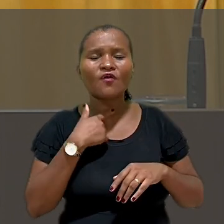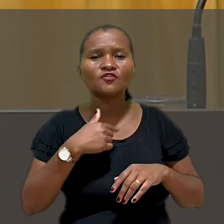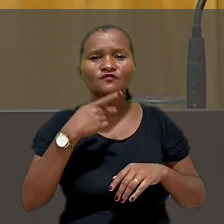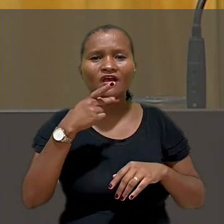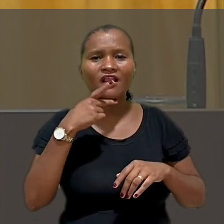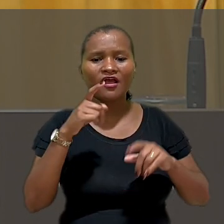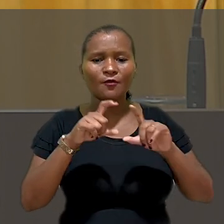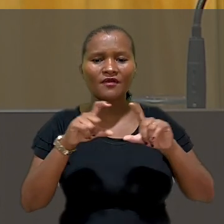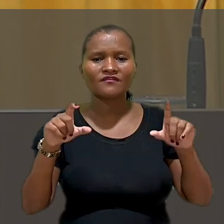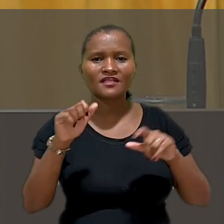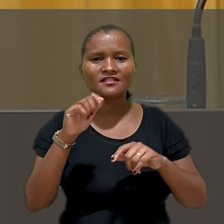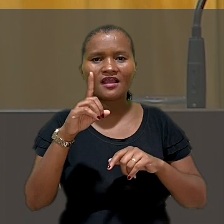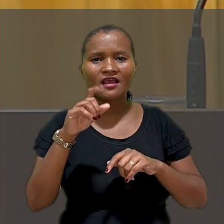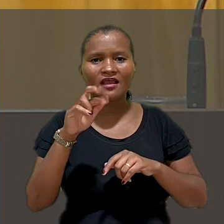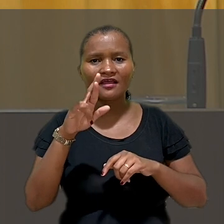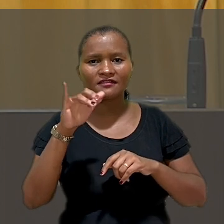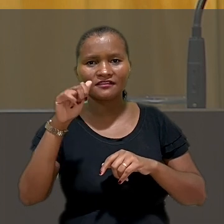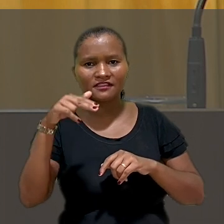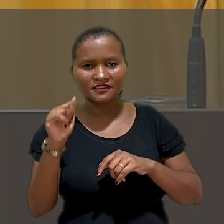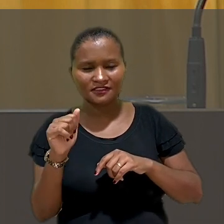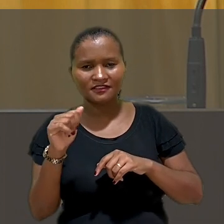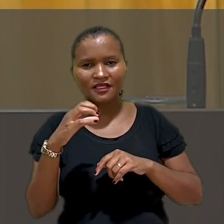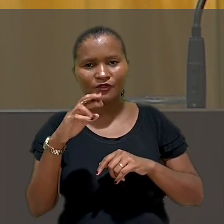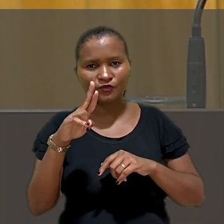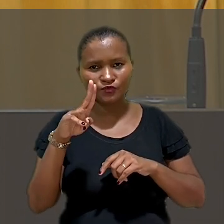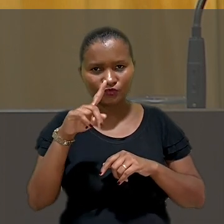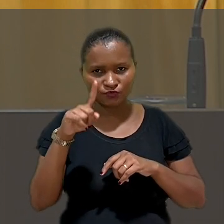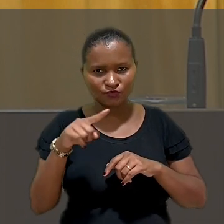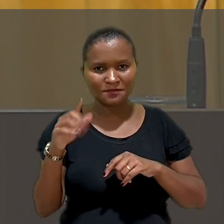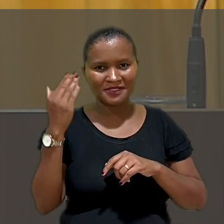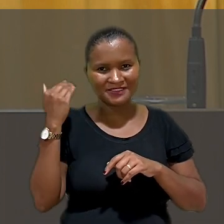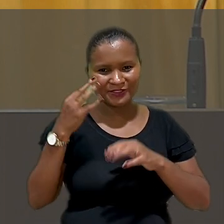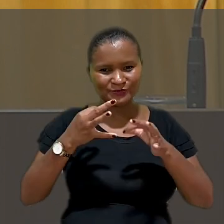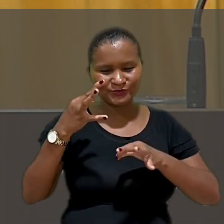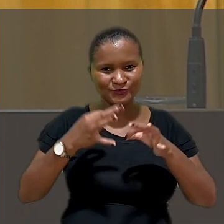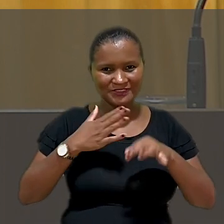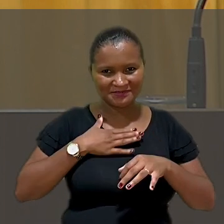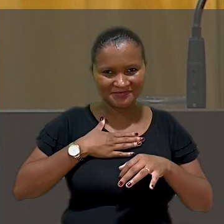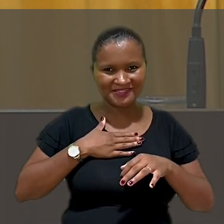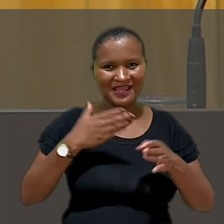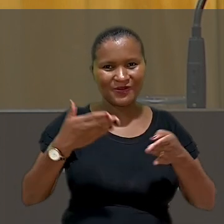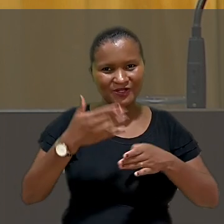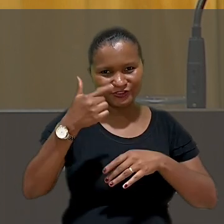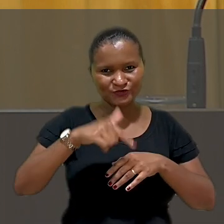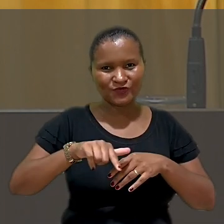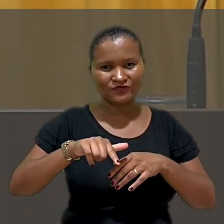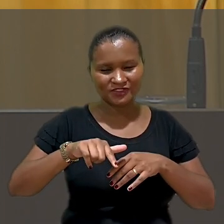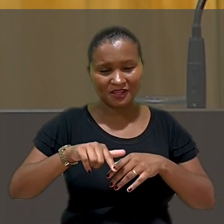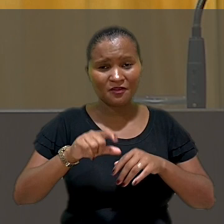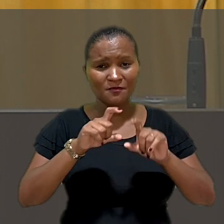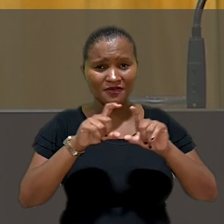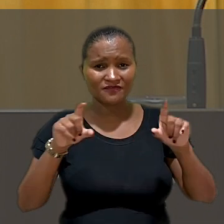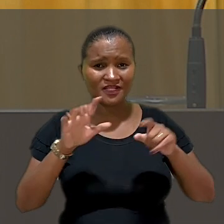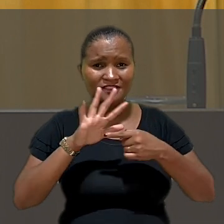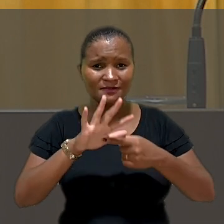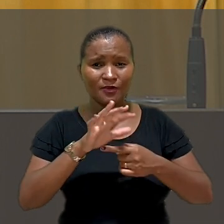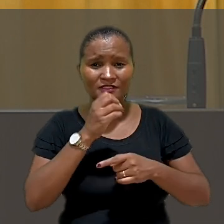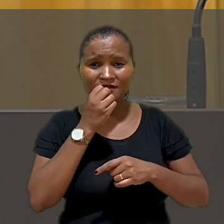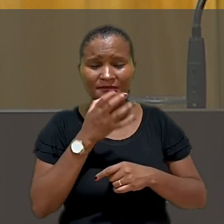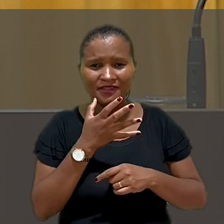frase que eu ouvi da Adriana Cruz, que foi minha juíza e agora de novo minha juíza, que eu acho que é uma frase que expressa bem